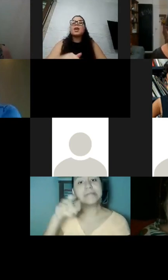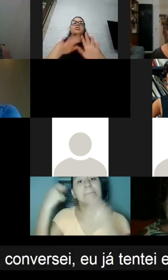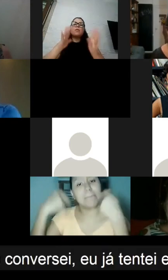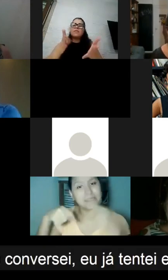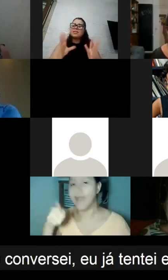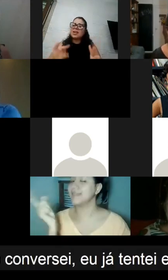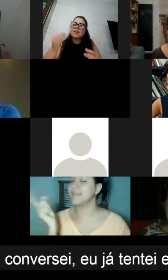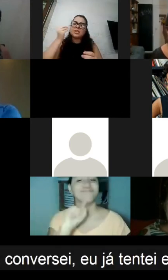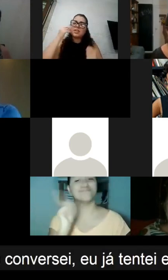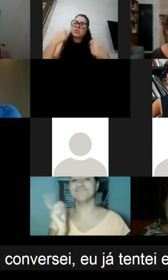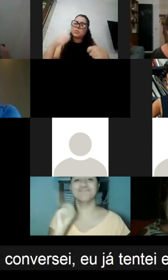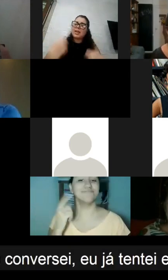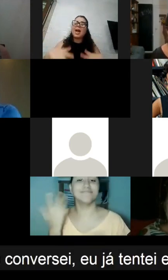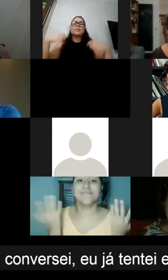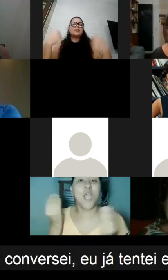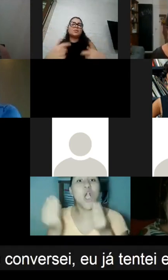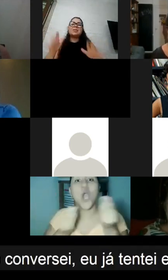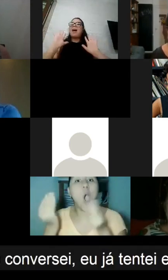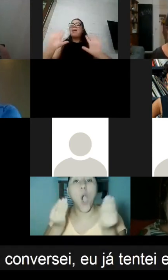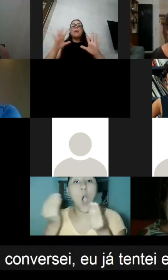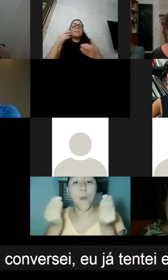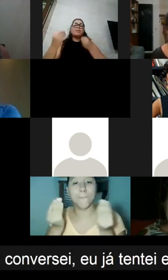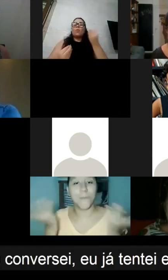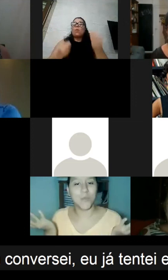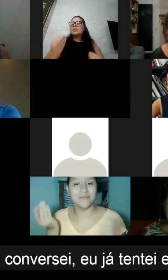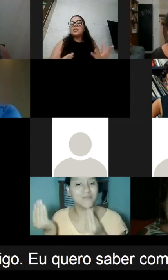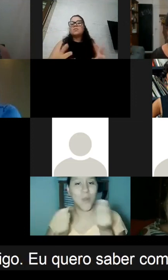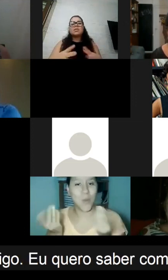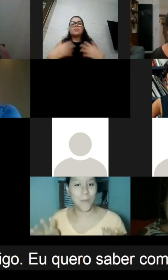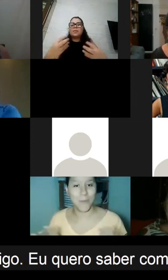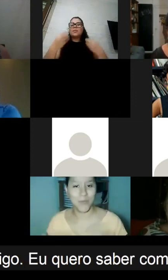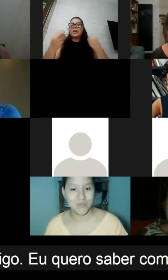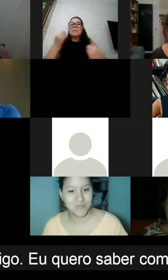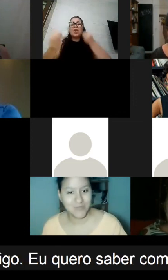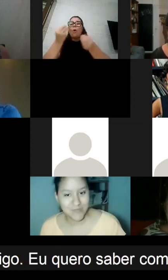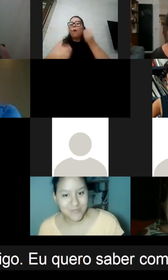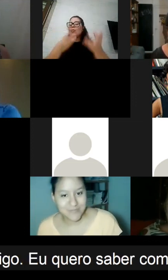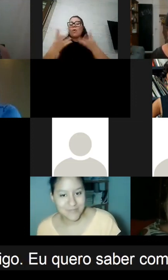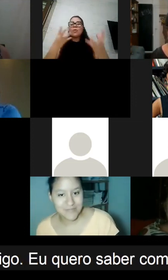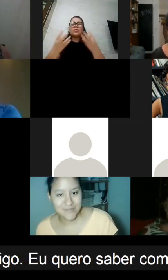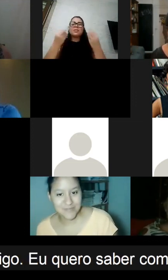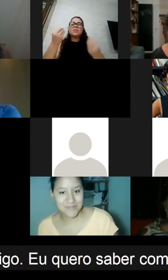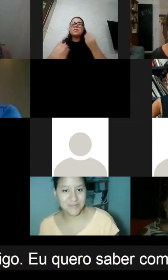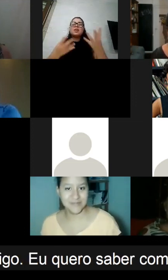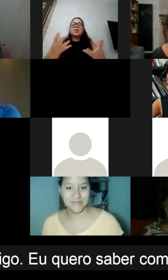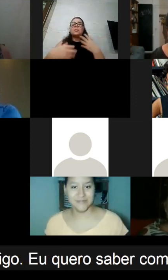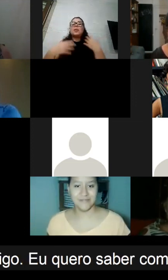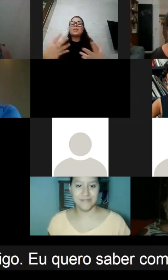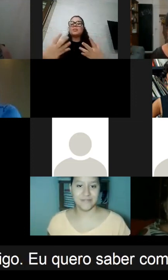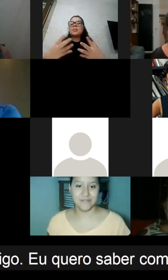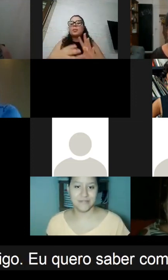eu já conversei eu já tentei explicar que precisa usar mas eu não consigo eu quero saber como como eu consigo